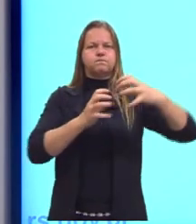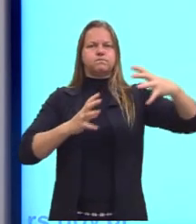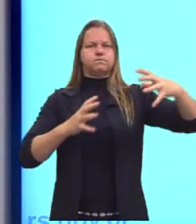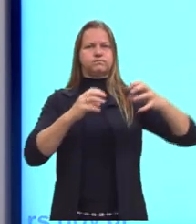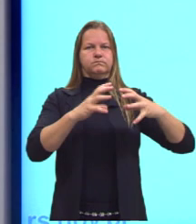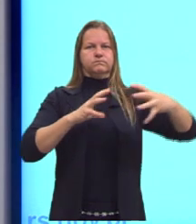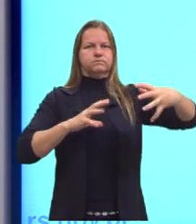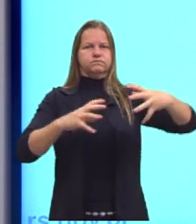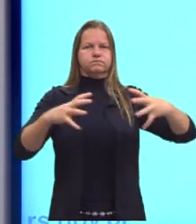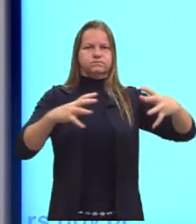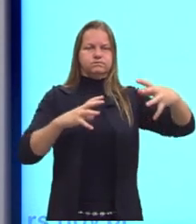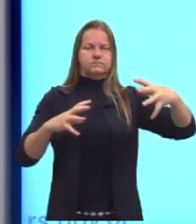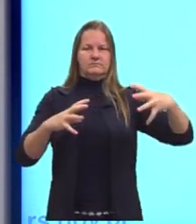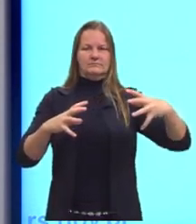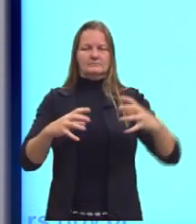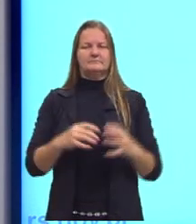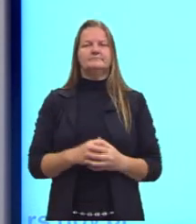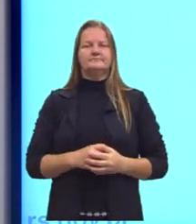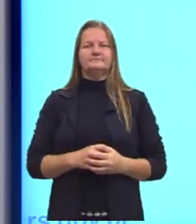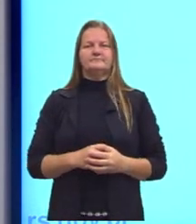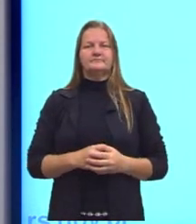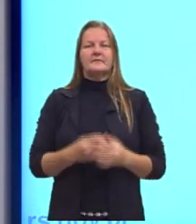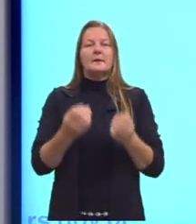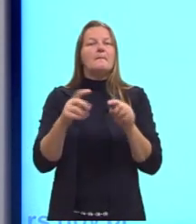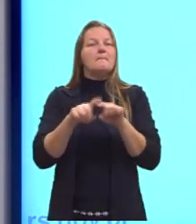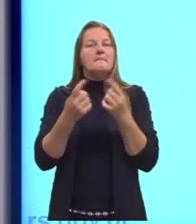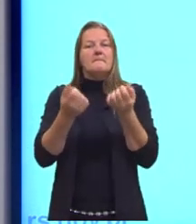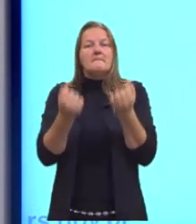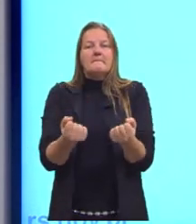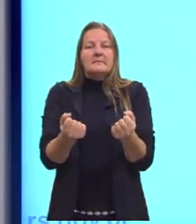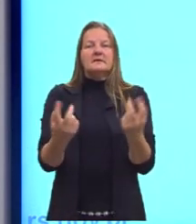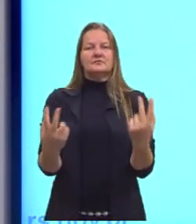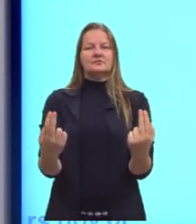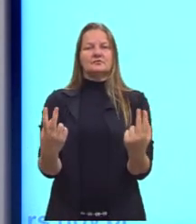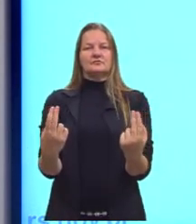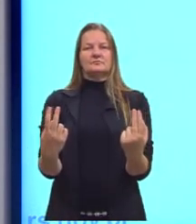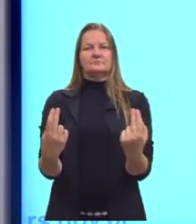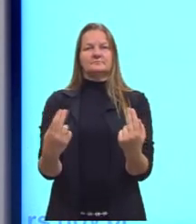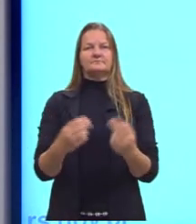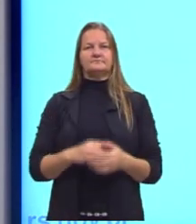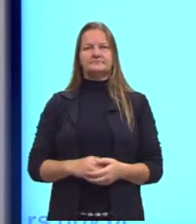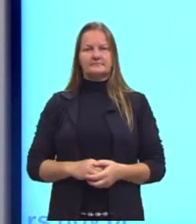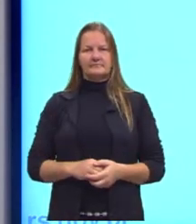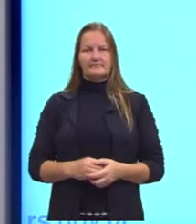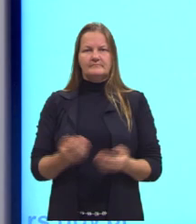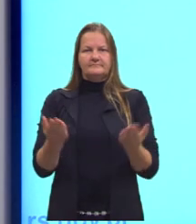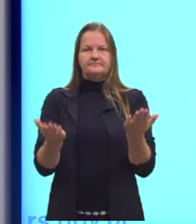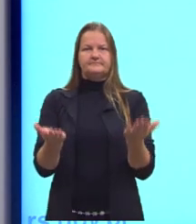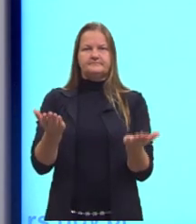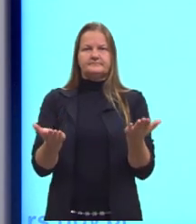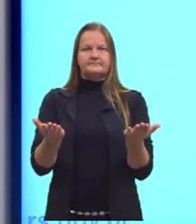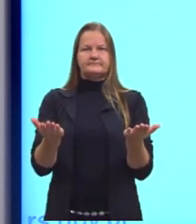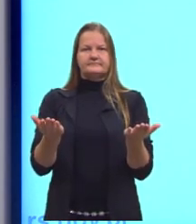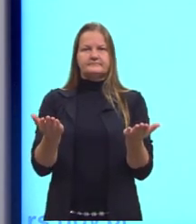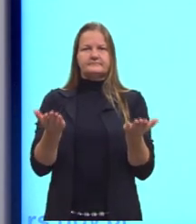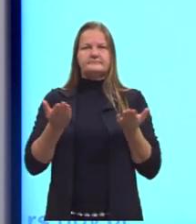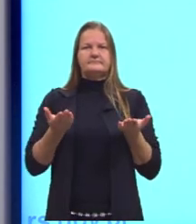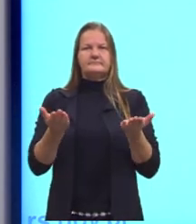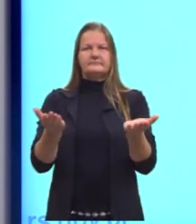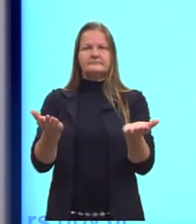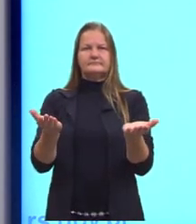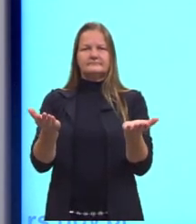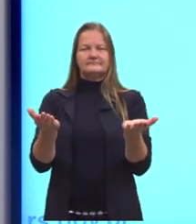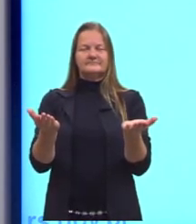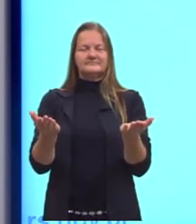Então, o algodão ocupa um espaço maior para conseguir chegar a massa de um quilograma. O chumbo,